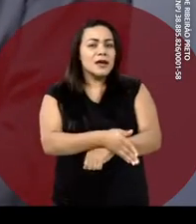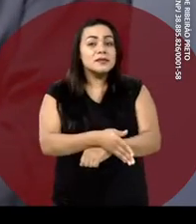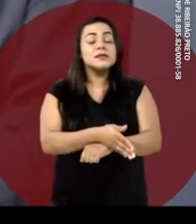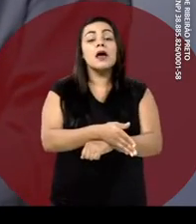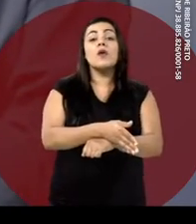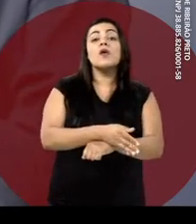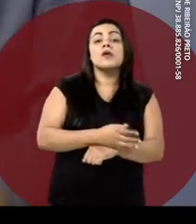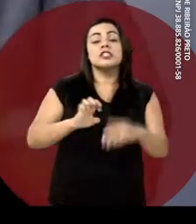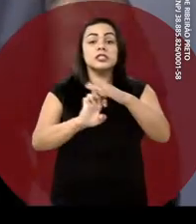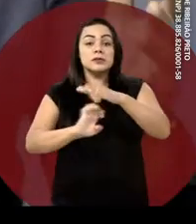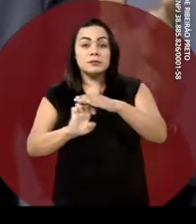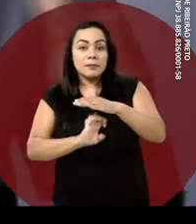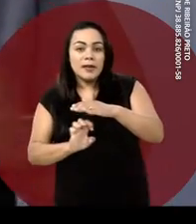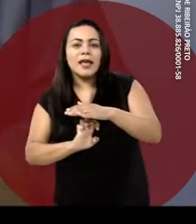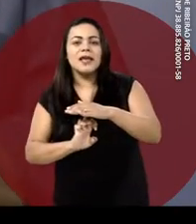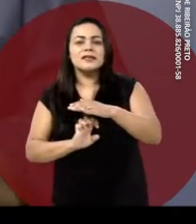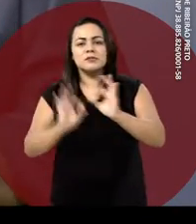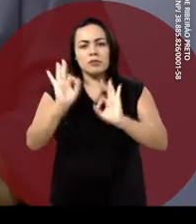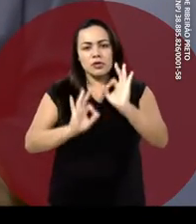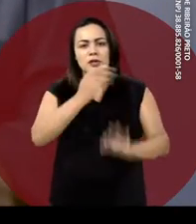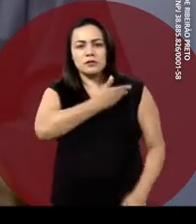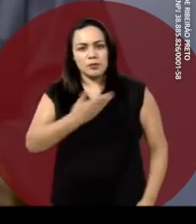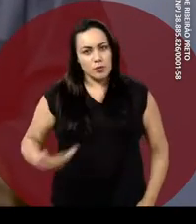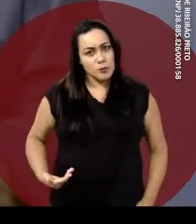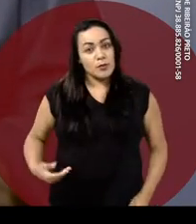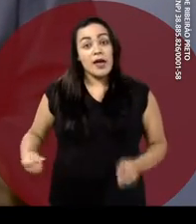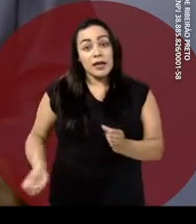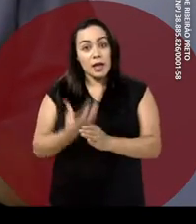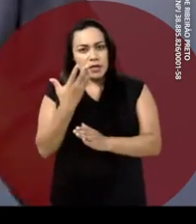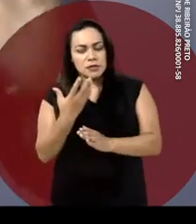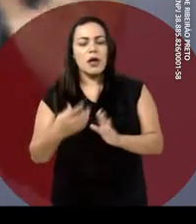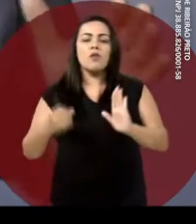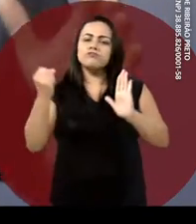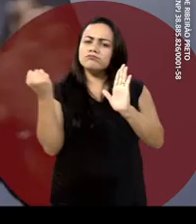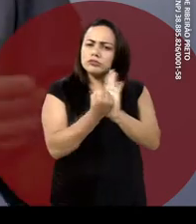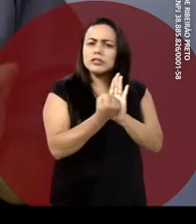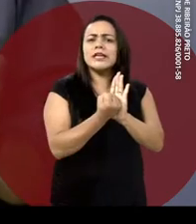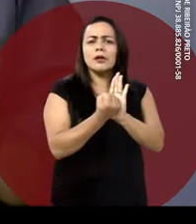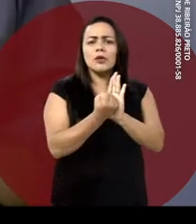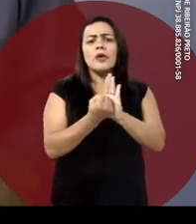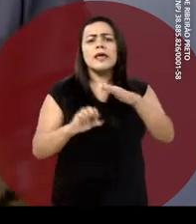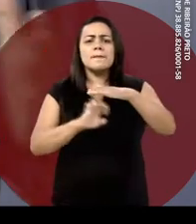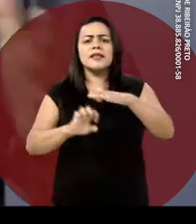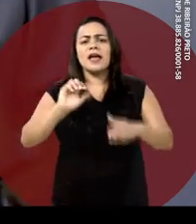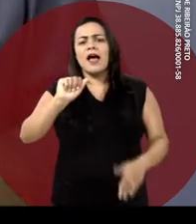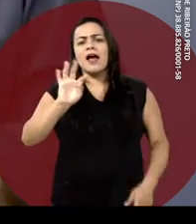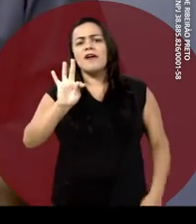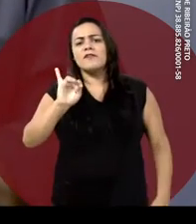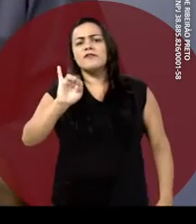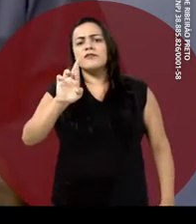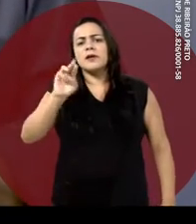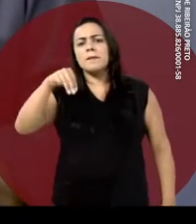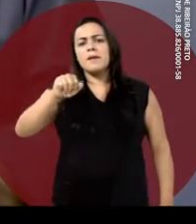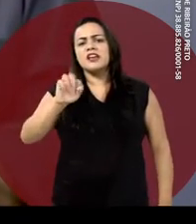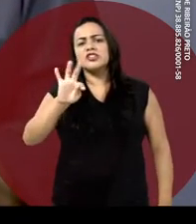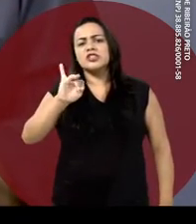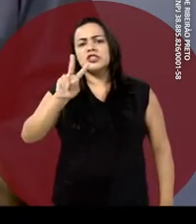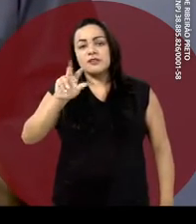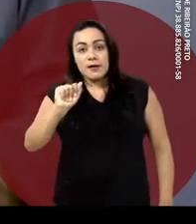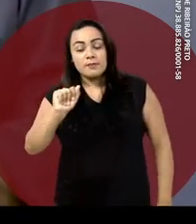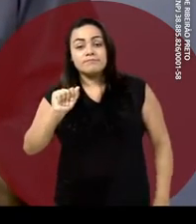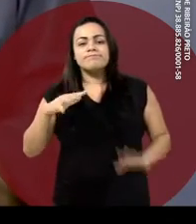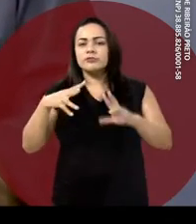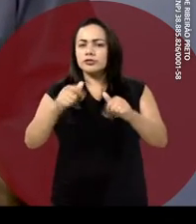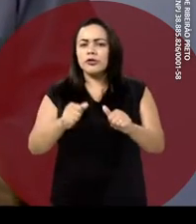nas licitações públicas. Inclusive, com a criação de um selo Empresa Afirmativa, para aquelas que promoverem